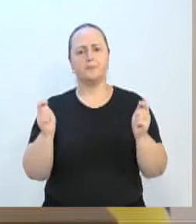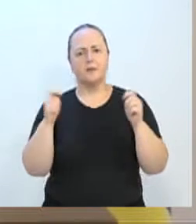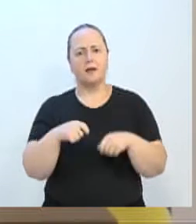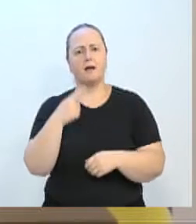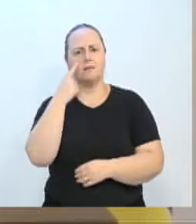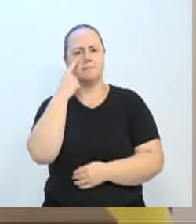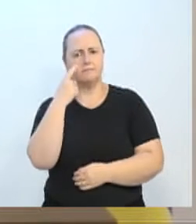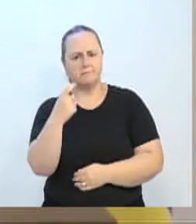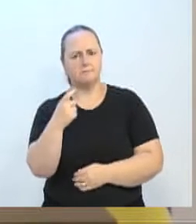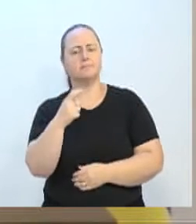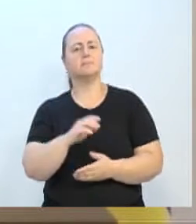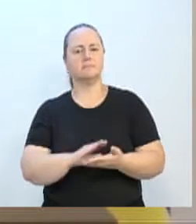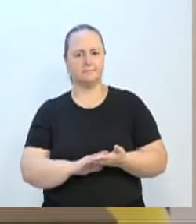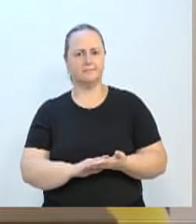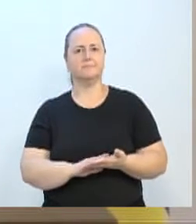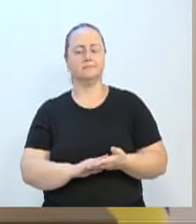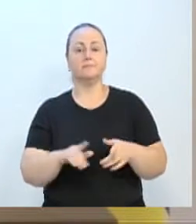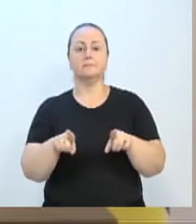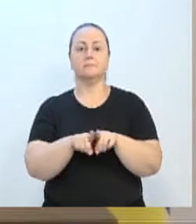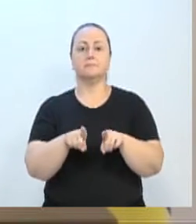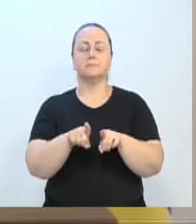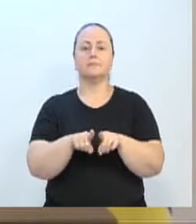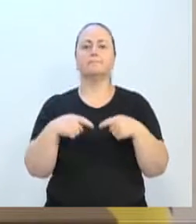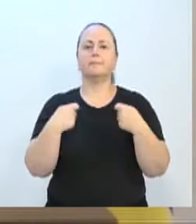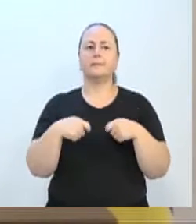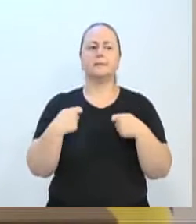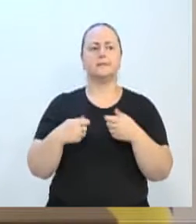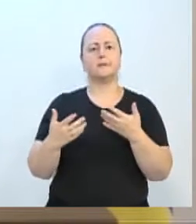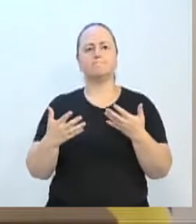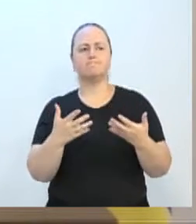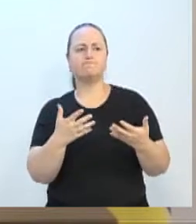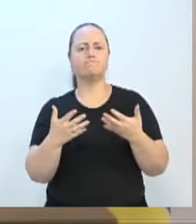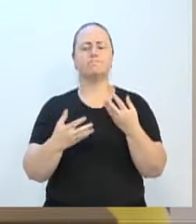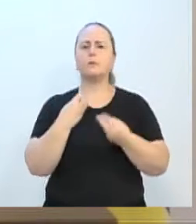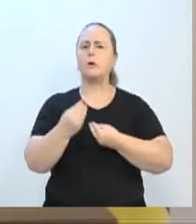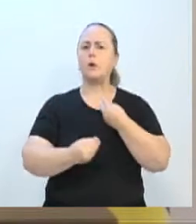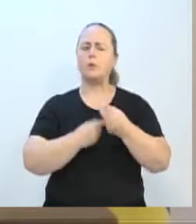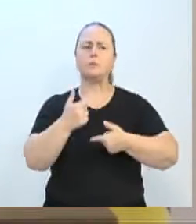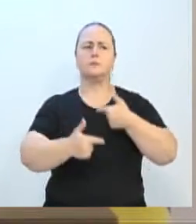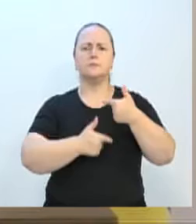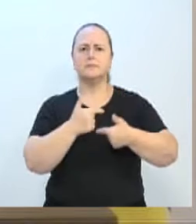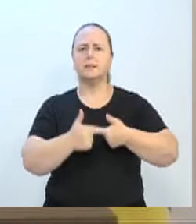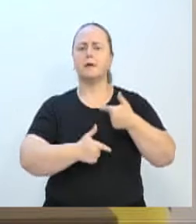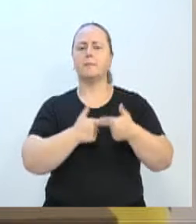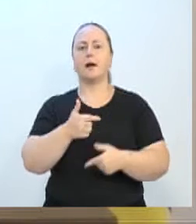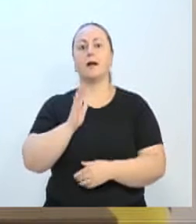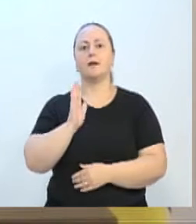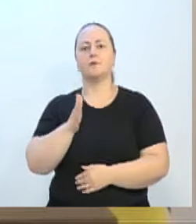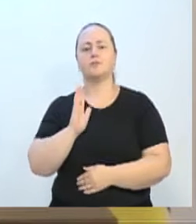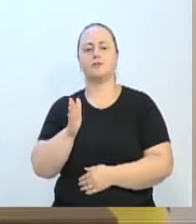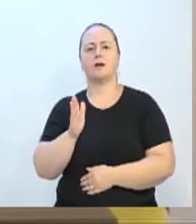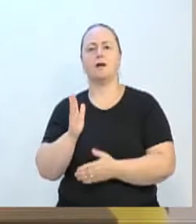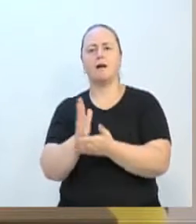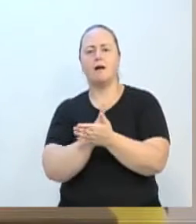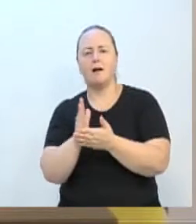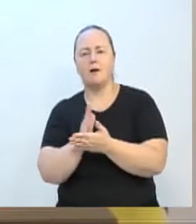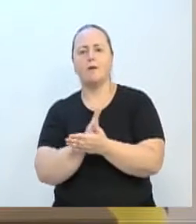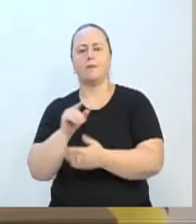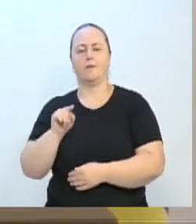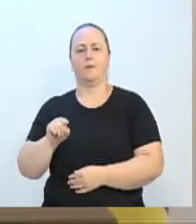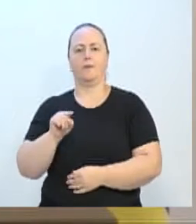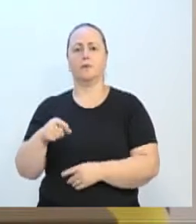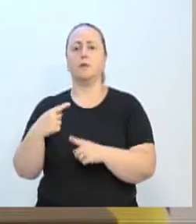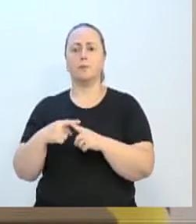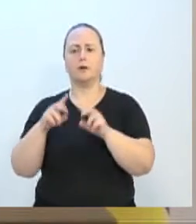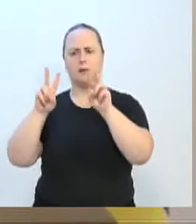Mas também tem coisas que a gente também tem que ver, que são sinalizações de trabalhos dos quais a gente já faz a longo tempo, porque os assuntos estão